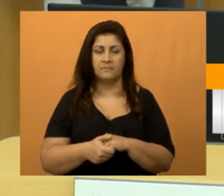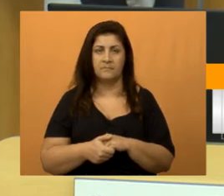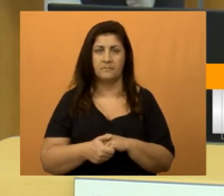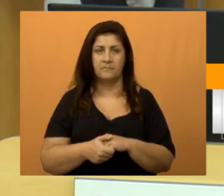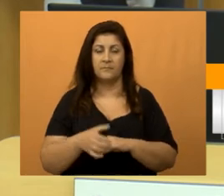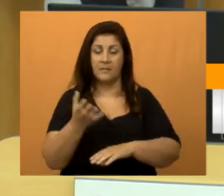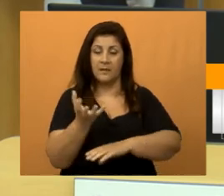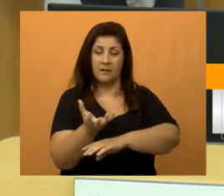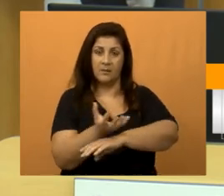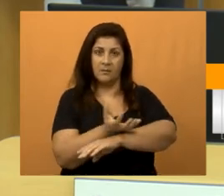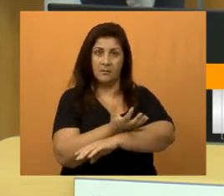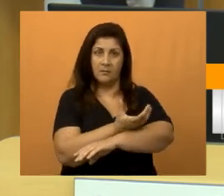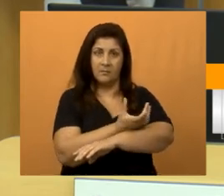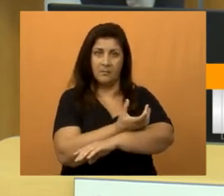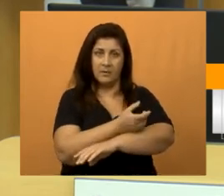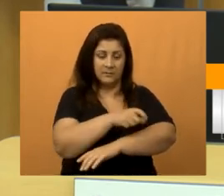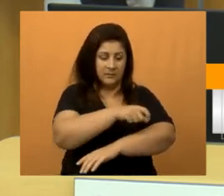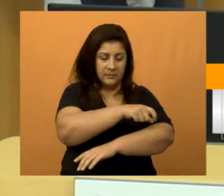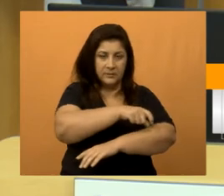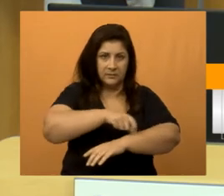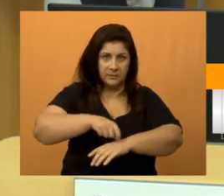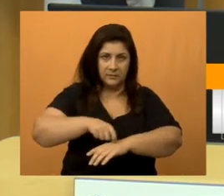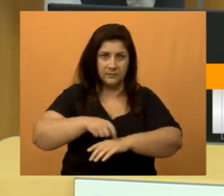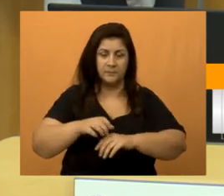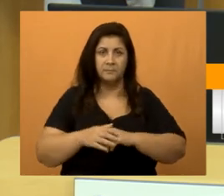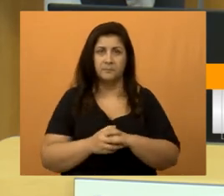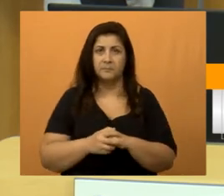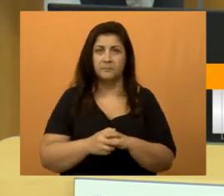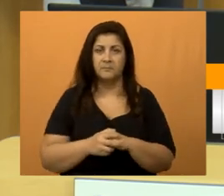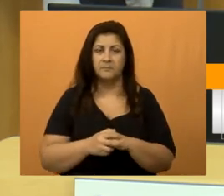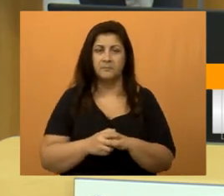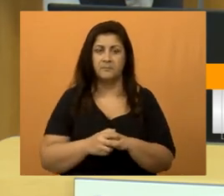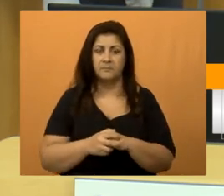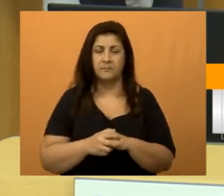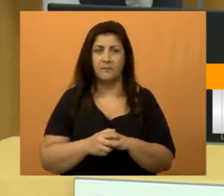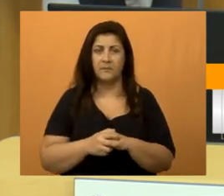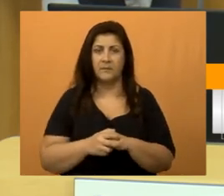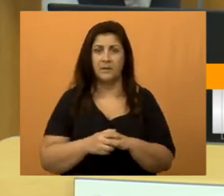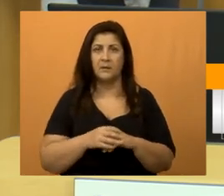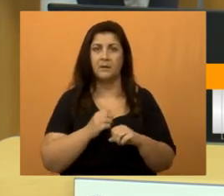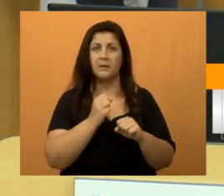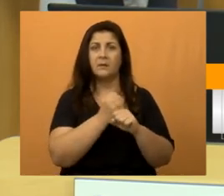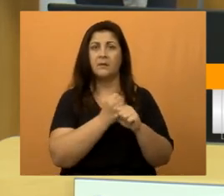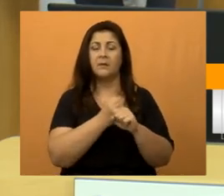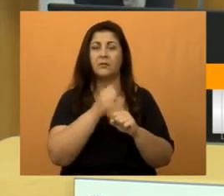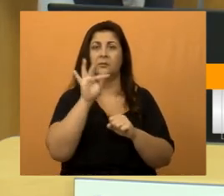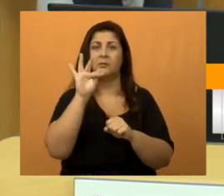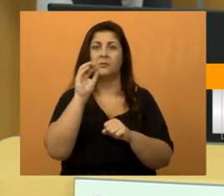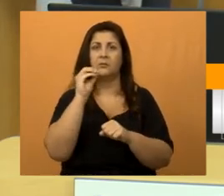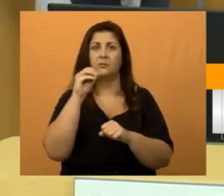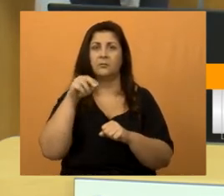Matagal nas calçadas da construção do fórum.